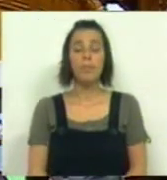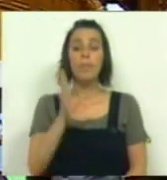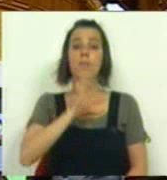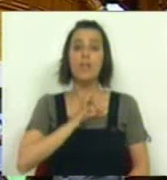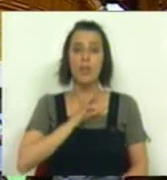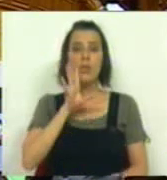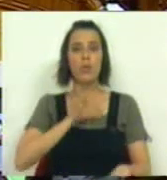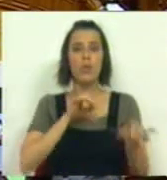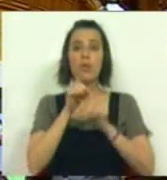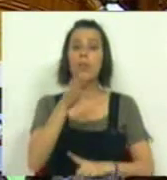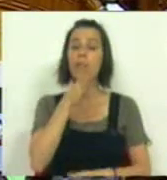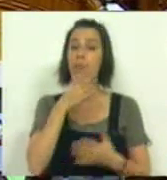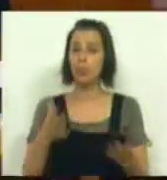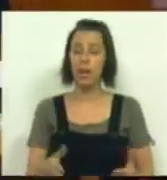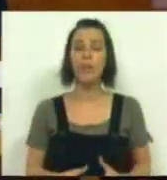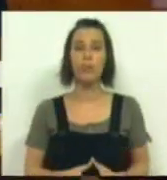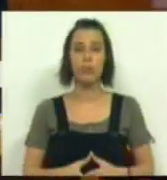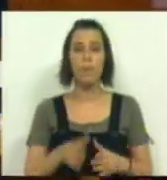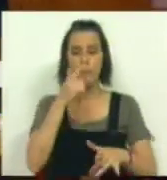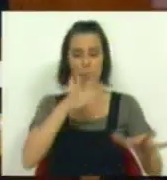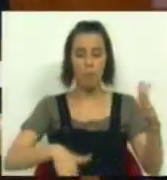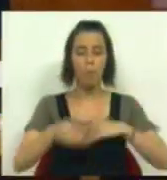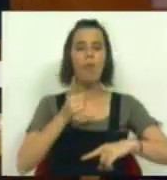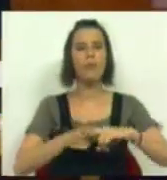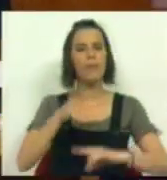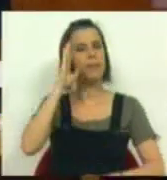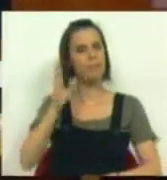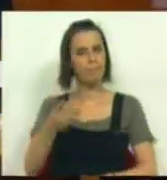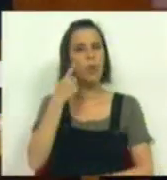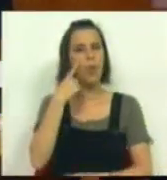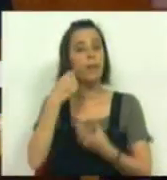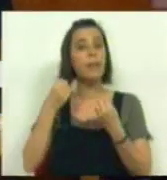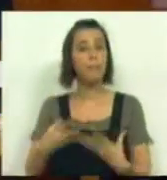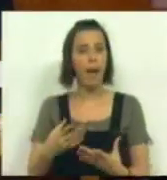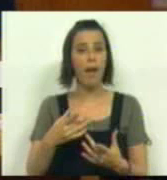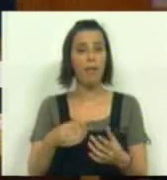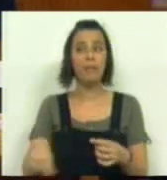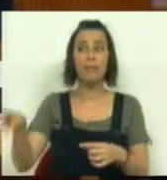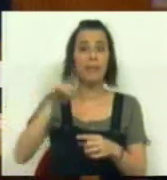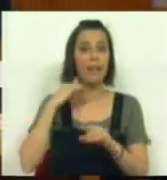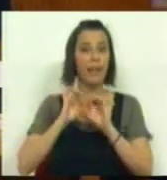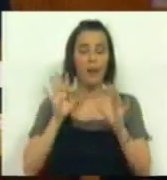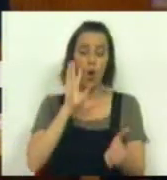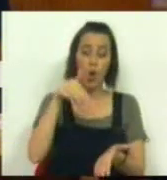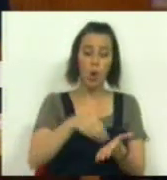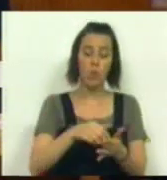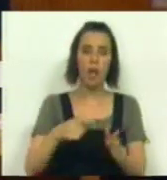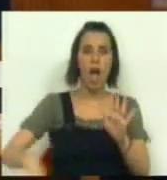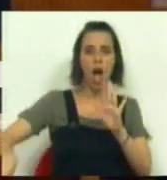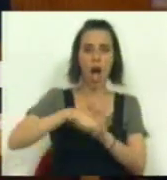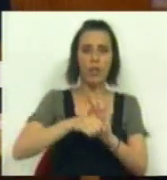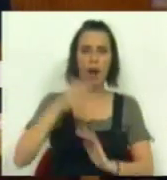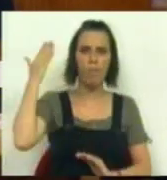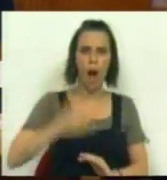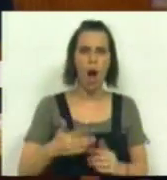Senhoras e senhores deputados, O povo grego conhece, conhece bem como ninguém, o resultado da chantagem